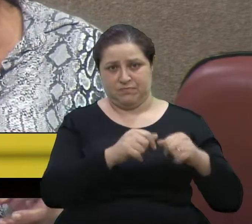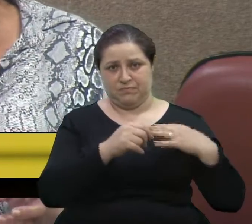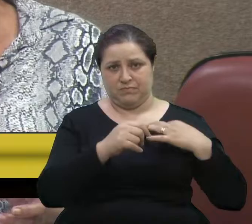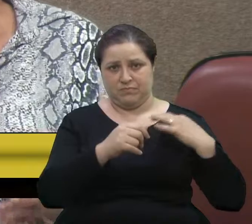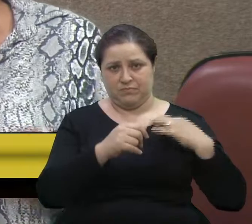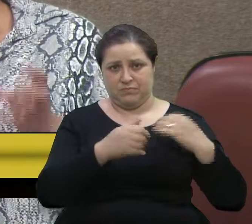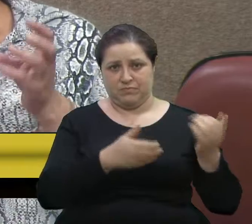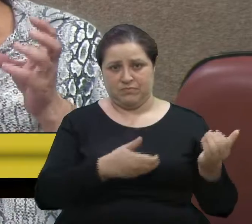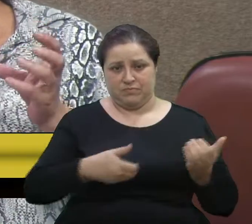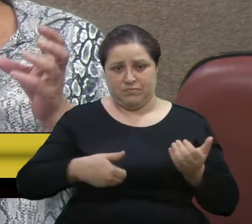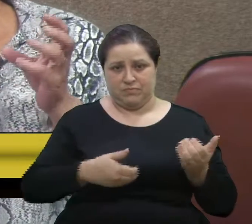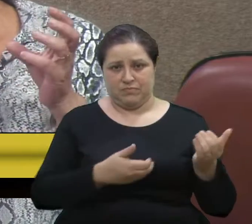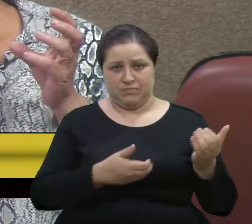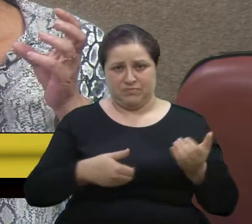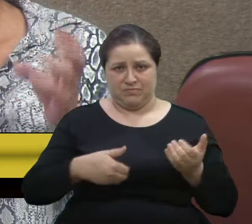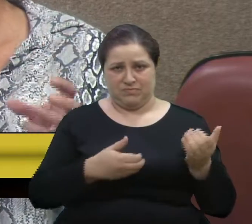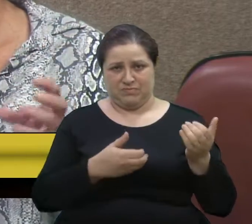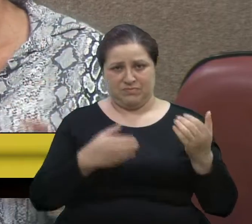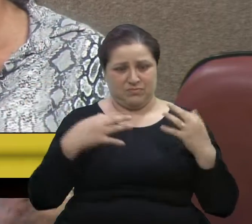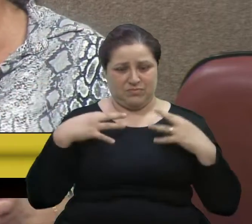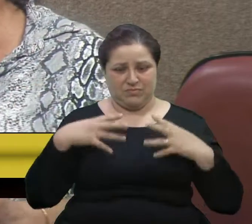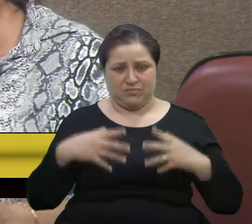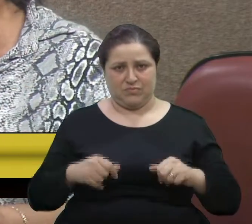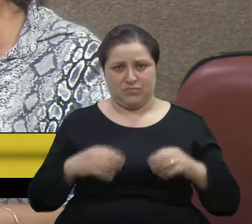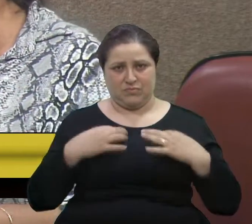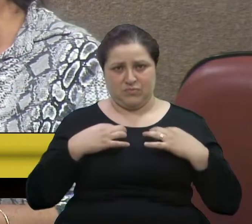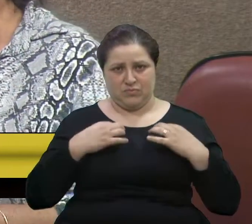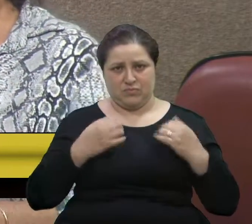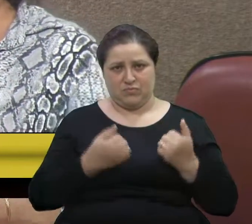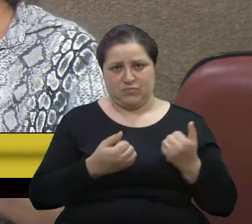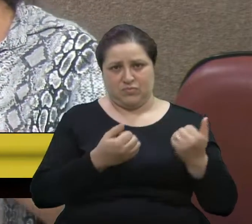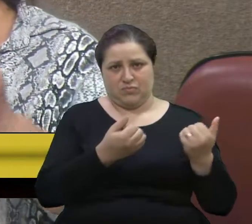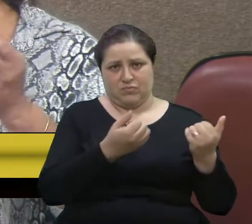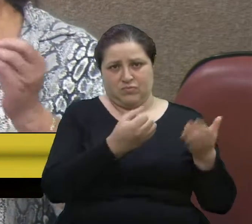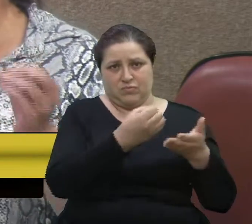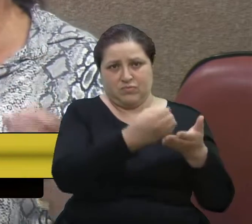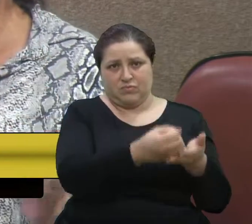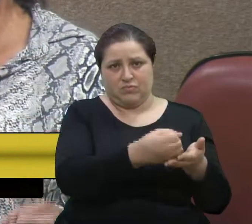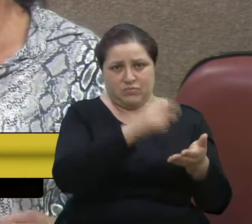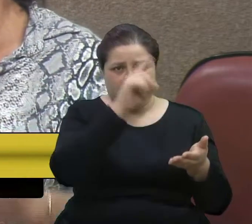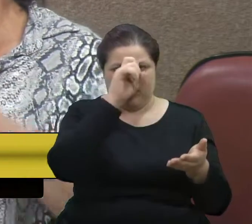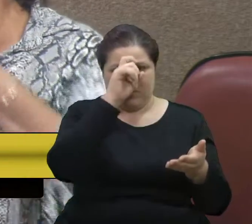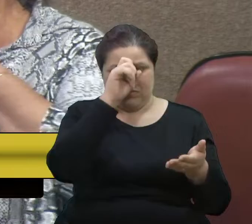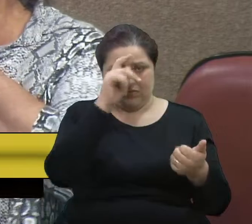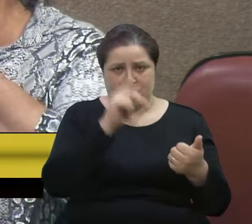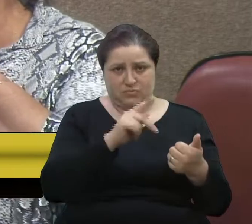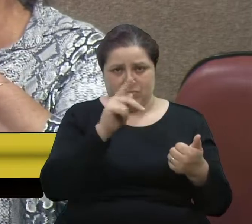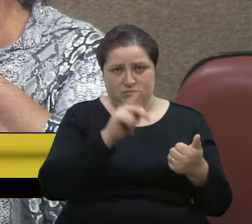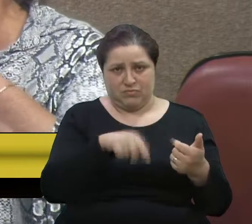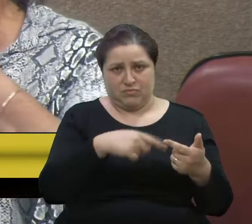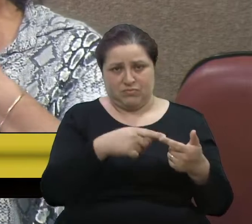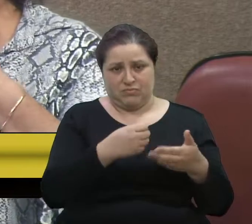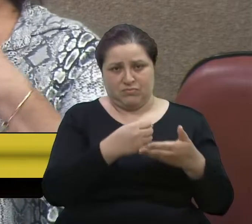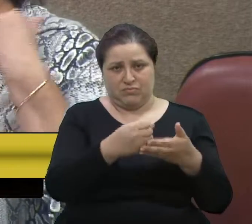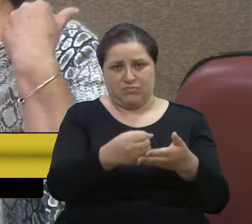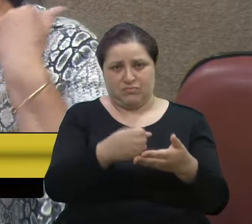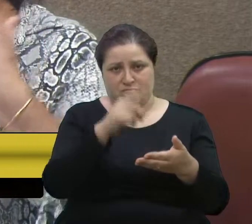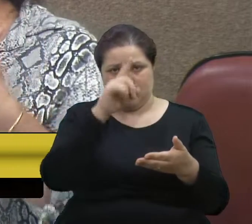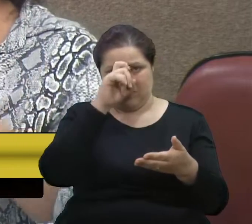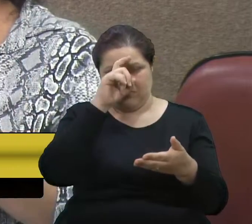bebê e levam até os hospitais, tanto o Hospital Pompeia como o Hospital